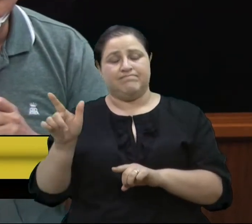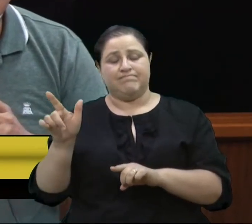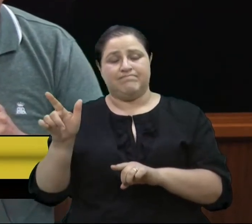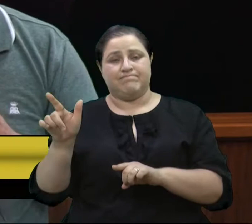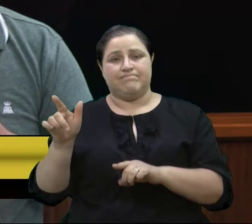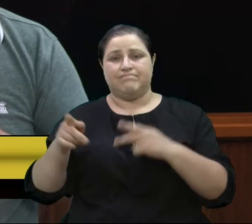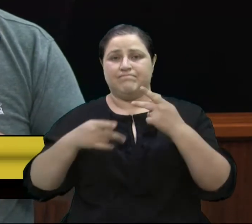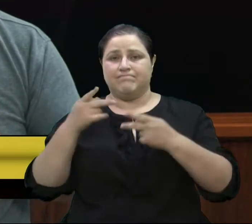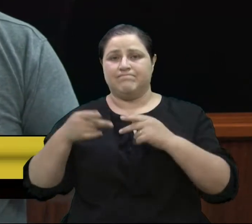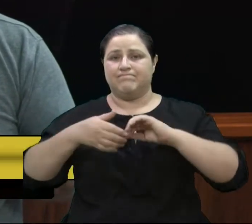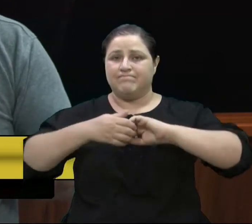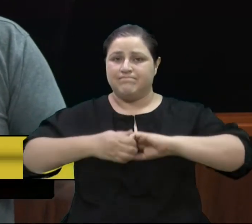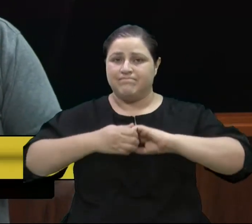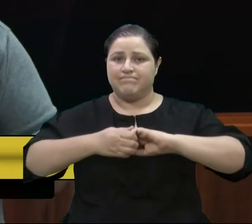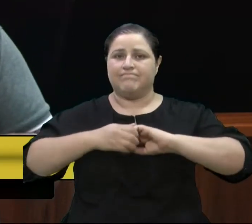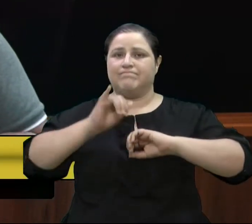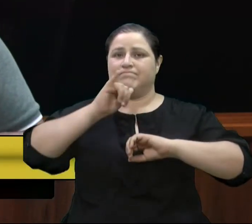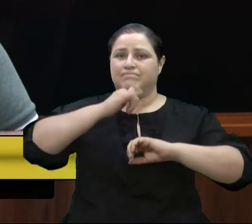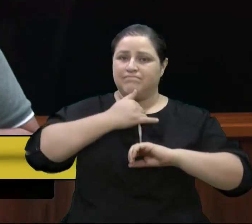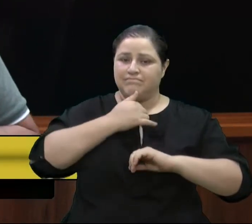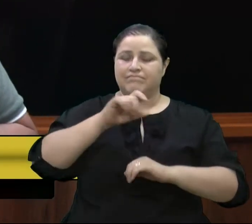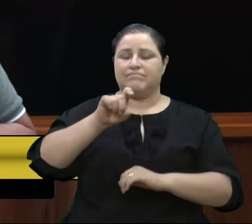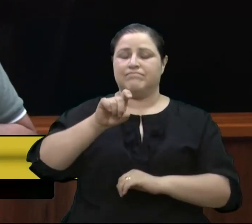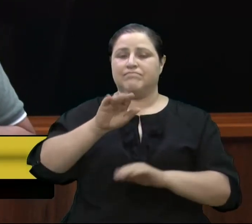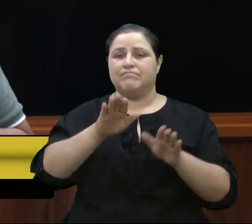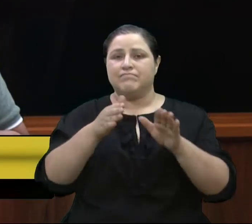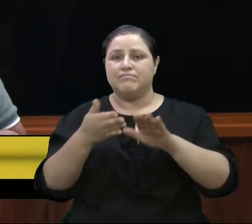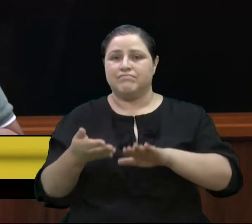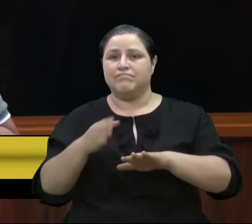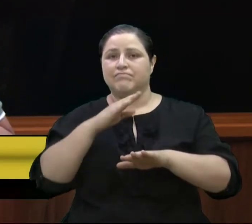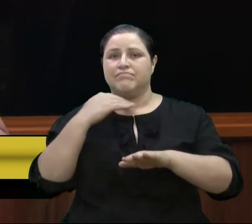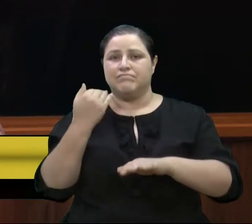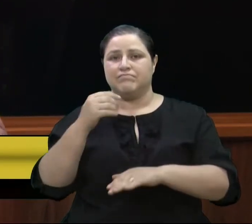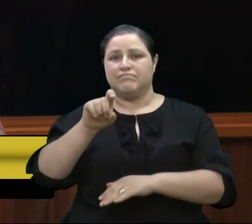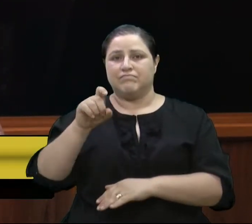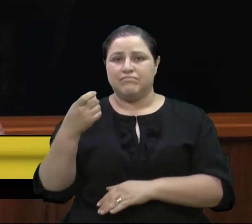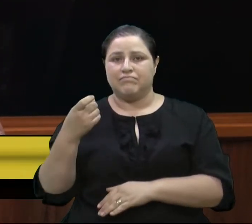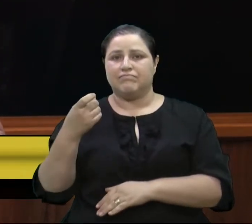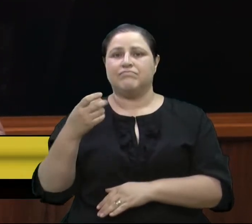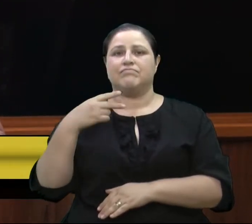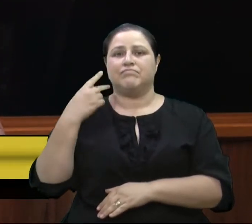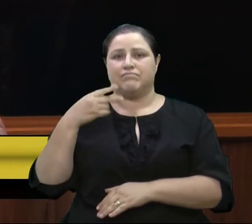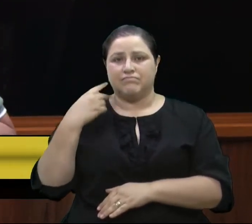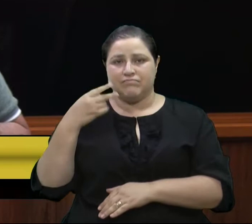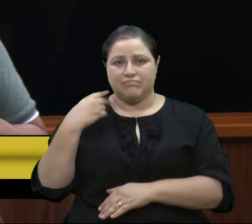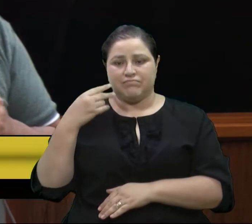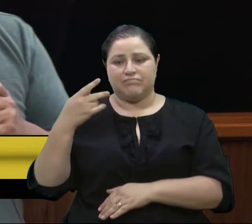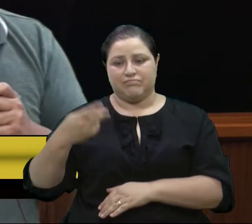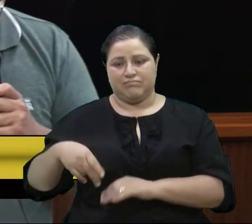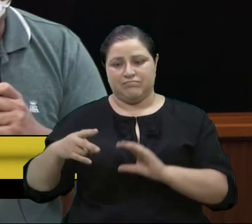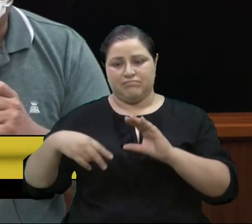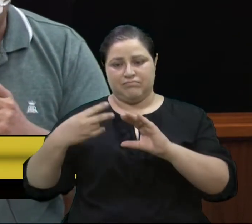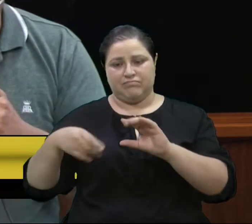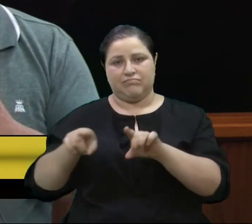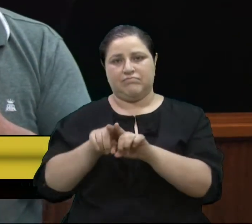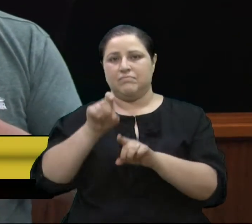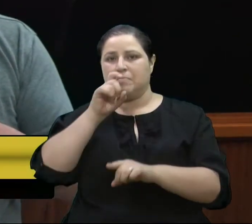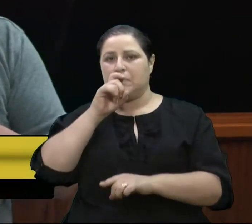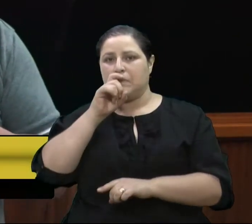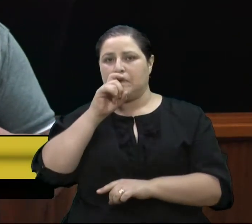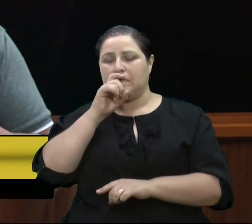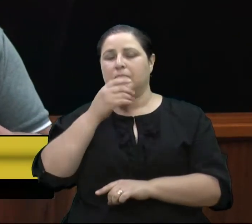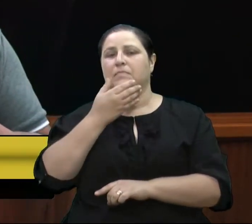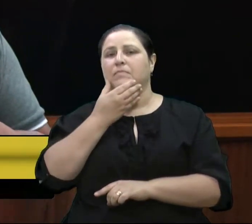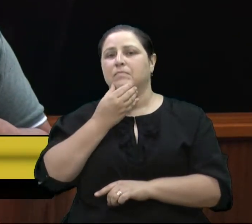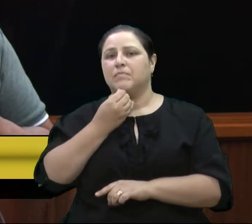do ex-vereador dessa casa e pai do nosso colega, vereador Adriano